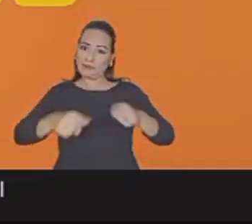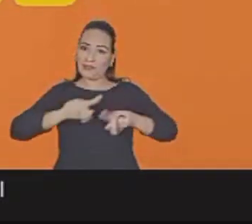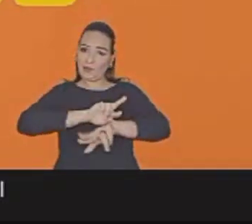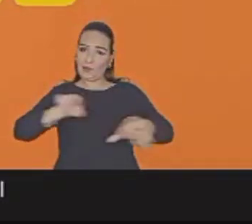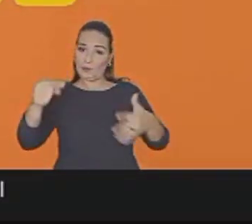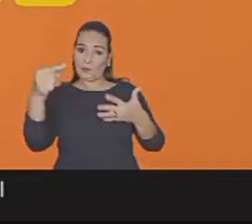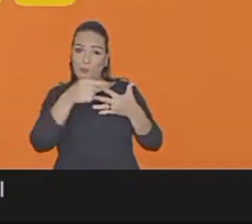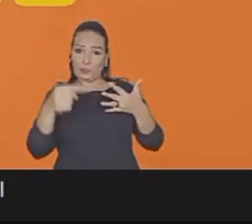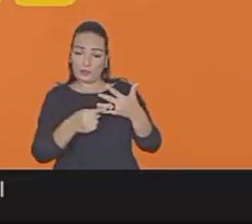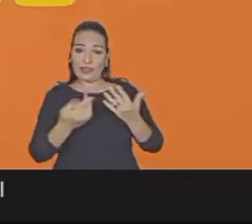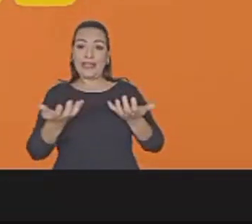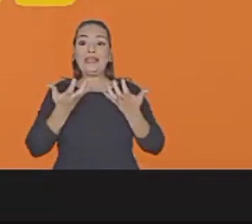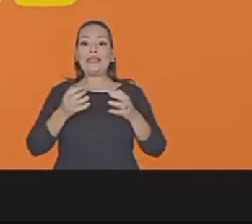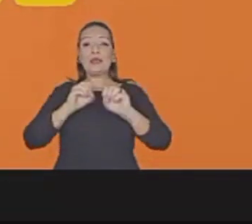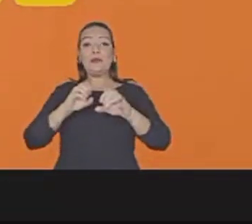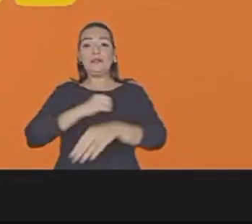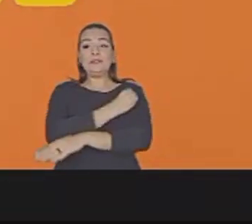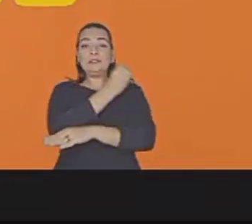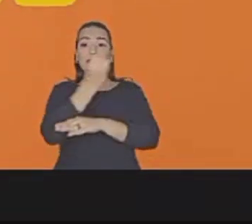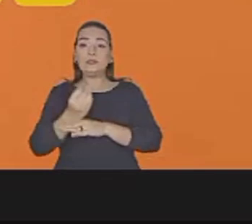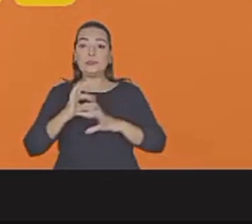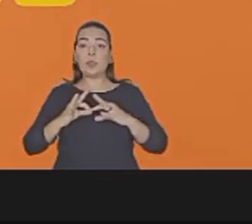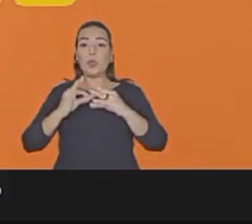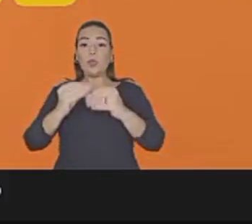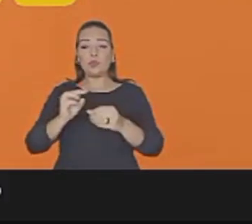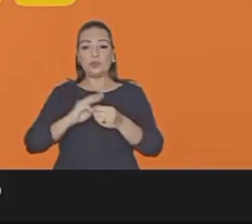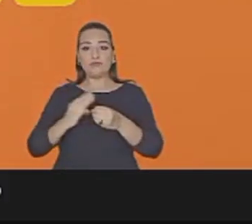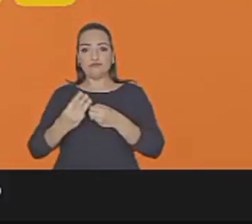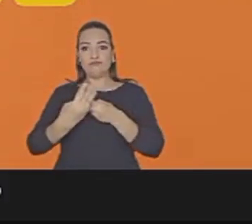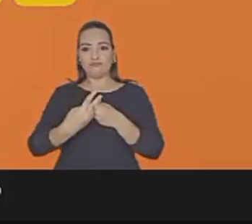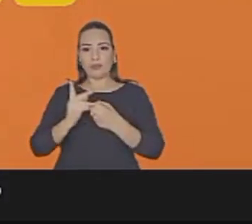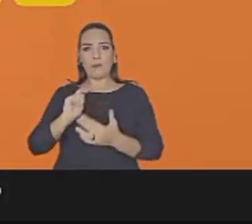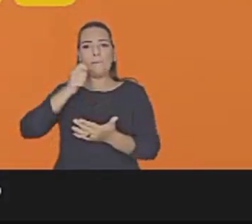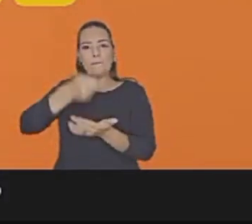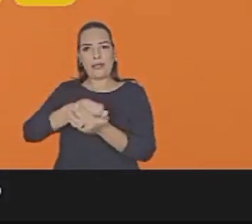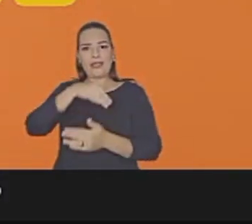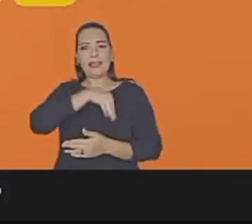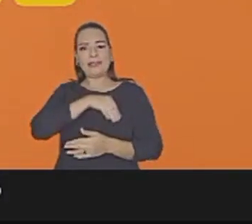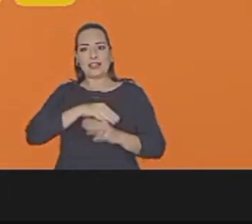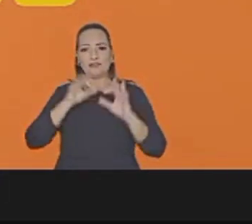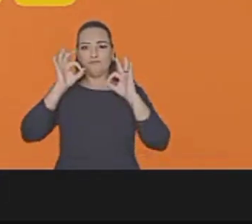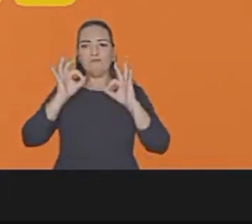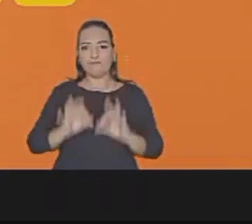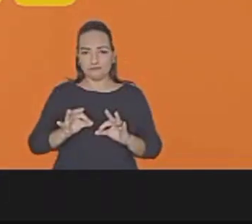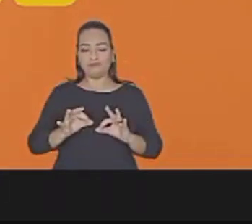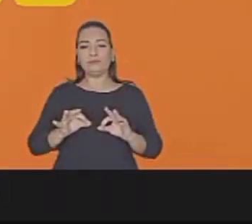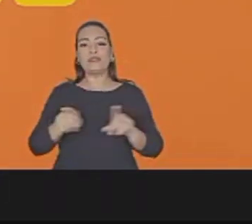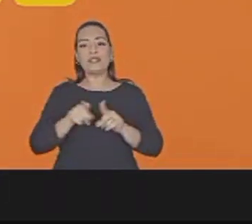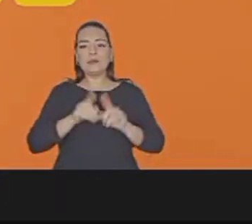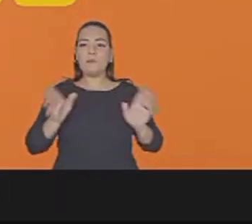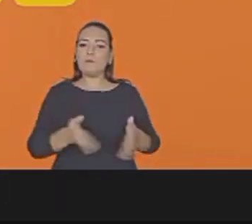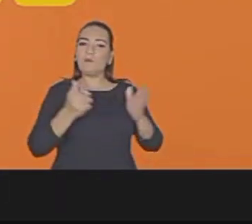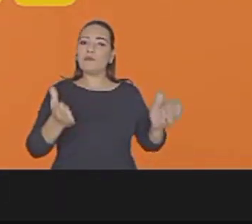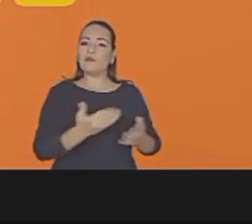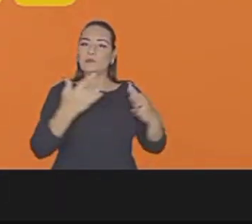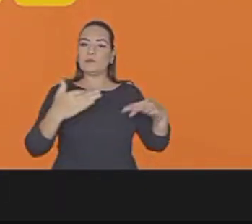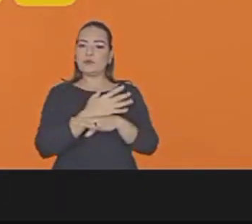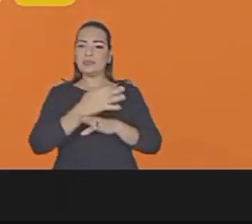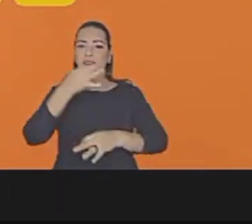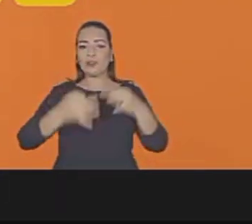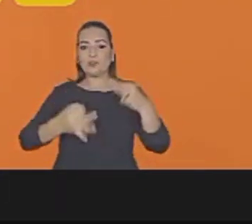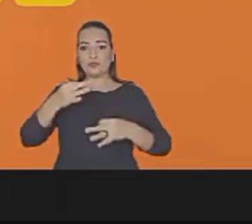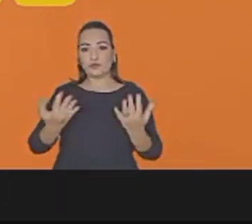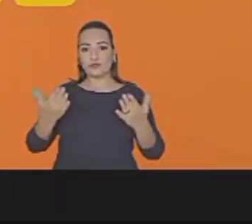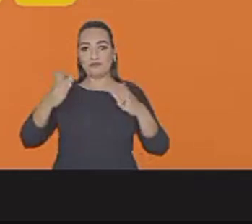Vamos implementar o ensino integral em toda a rede municipal, pagar o piso nacional do magistério e promover uma cidade mais justa e inclusiva.